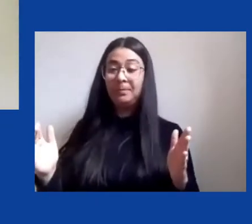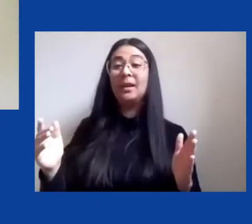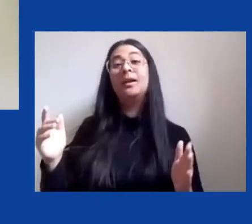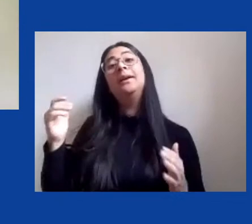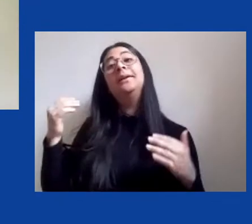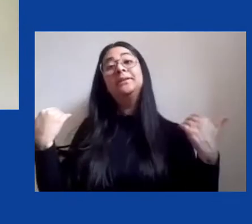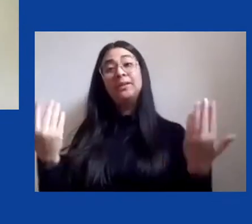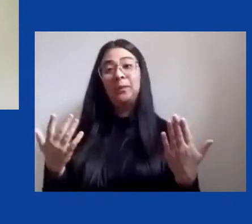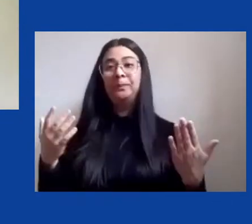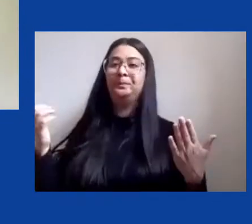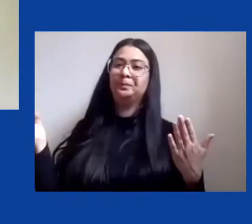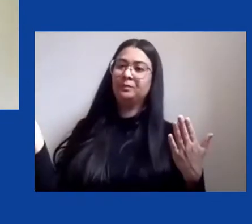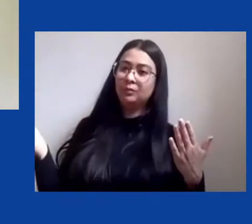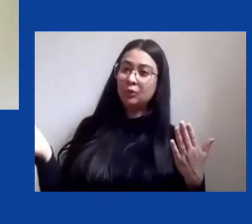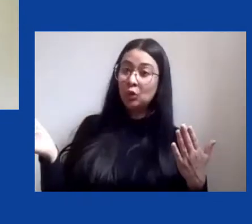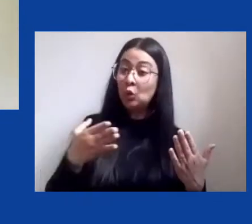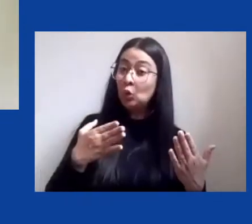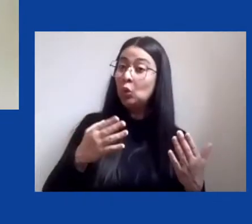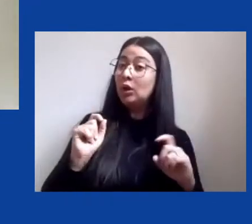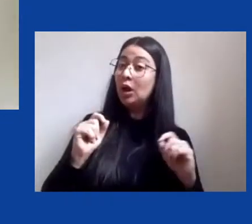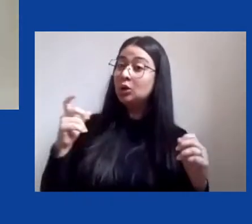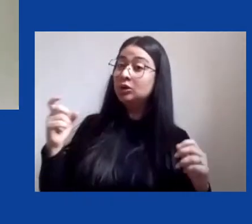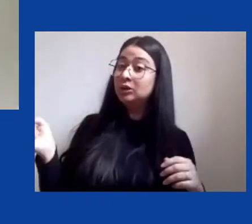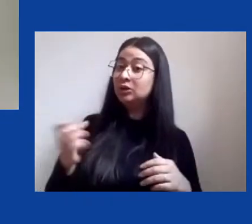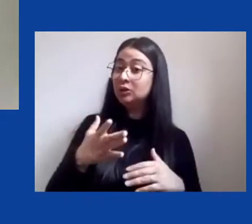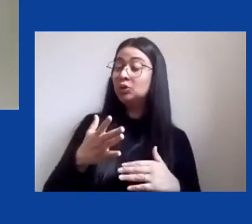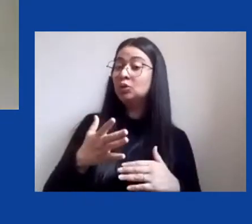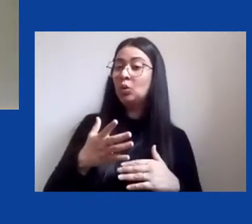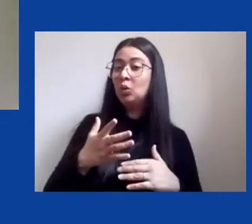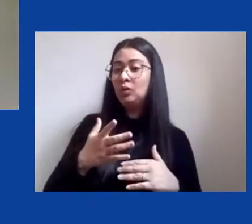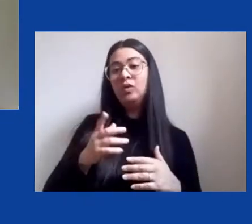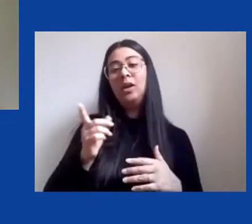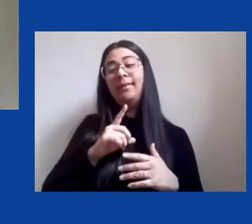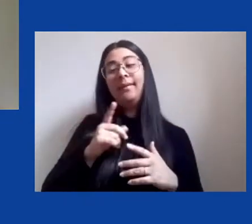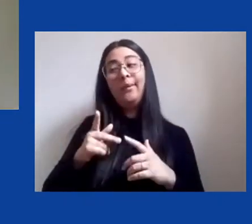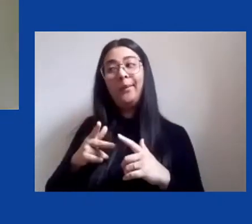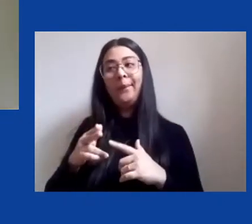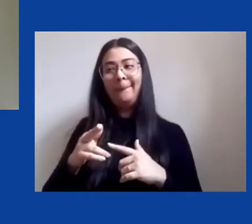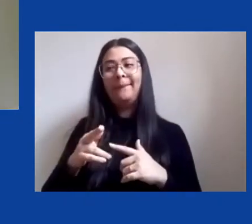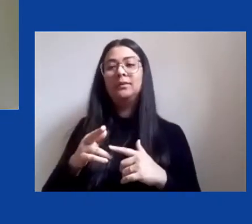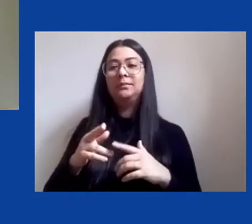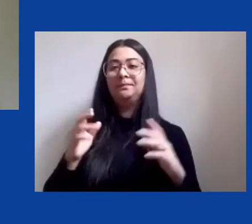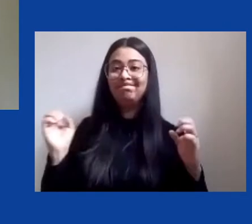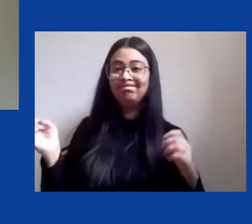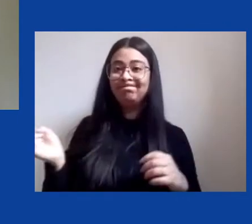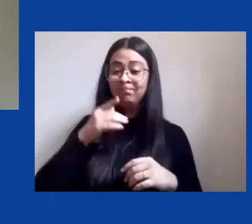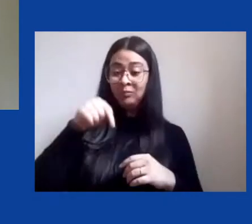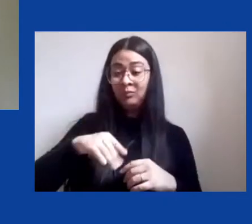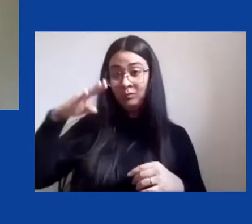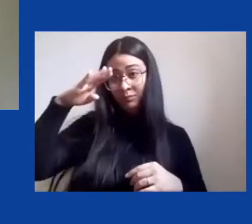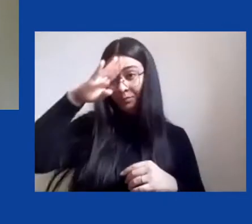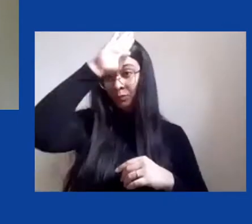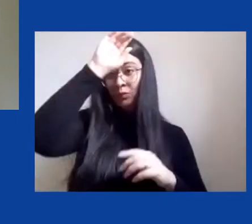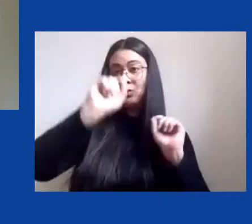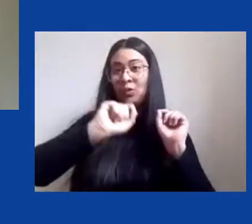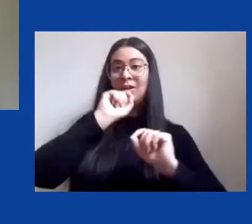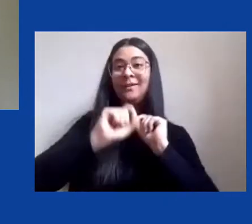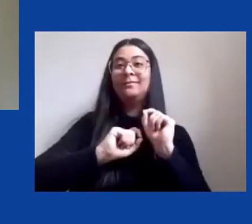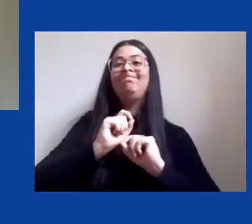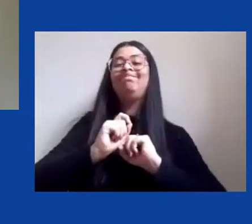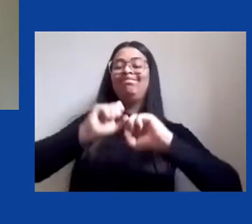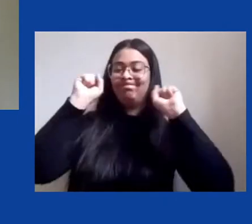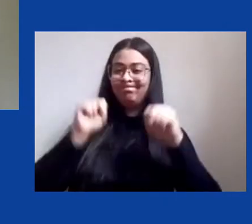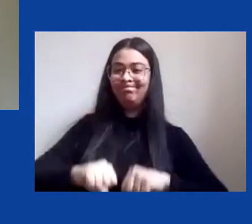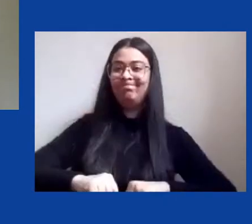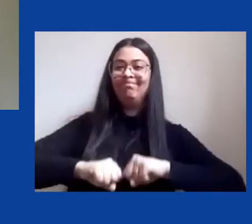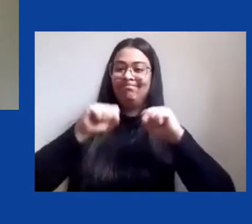necessariamente a ruptura, voltarei a ponto adiante, a novidade sobre Bolsonaro é uma intensificação dessa economia de fronteira em